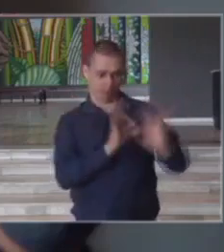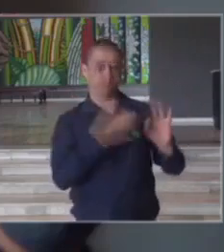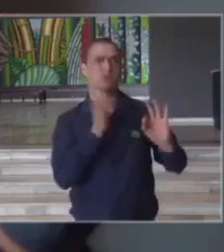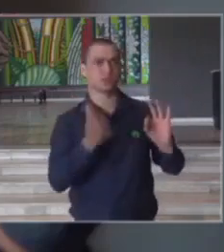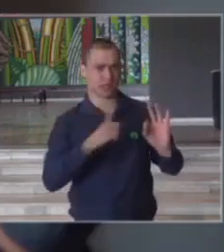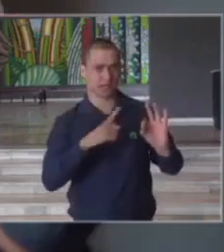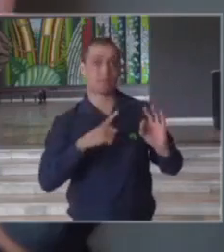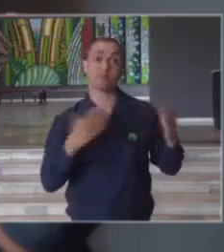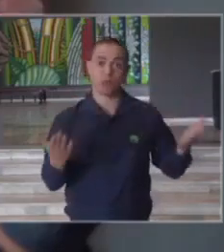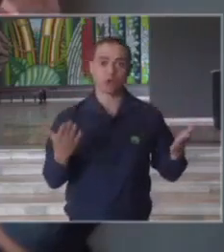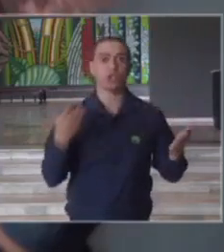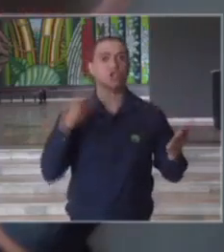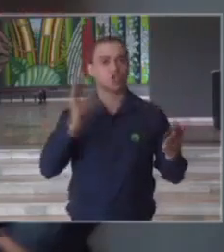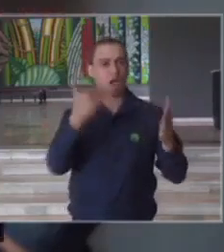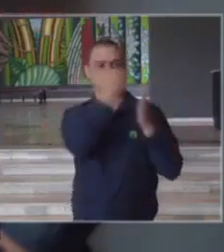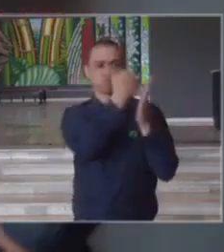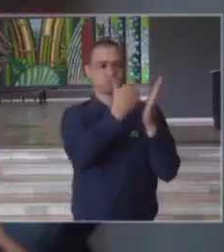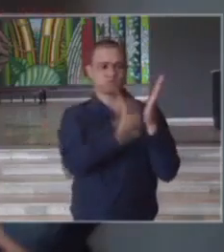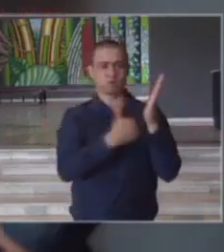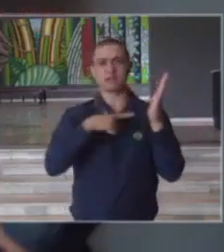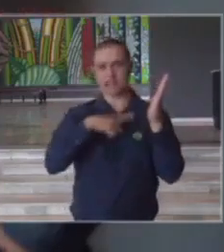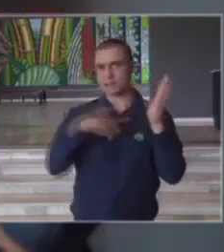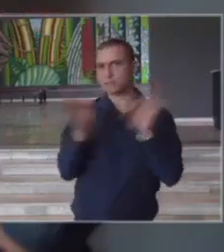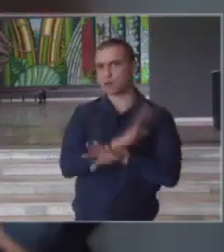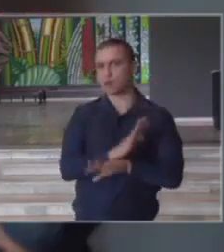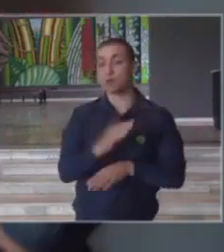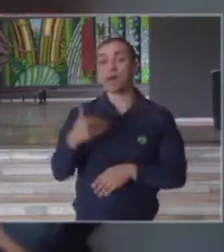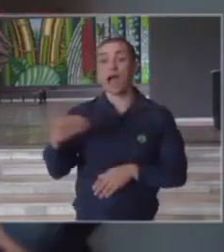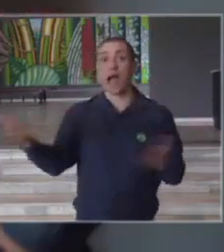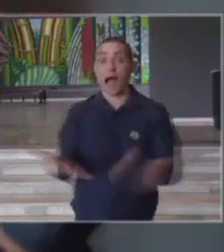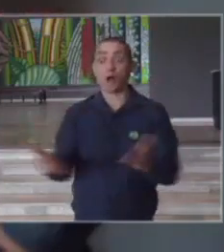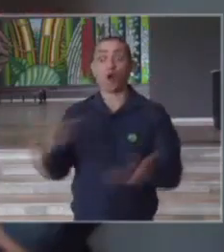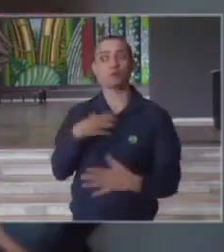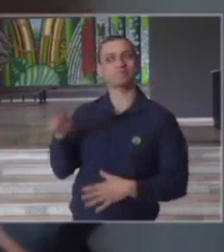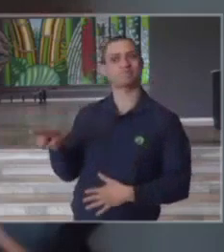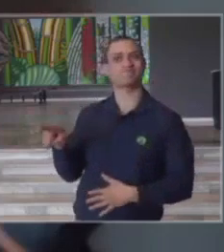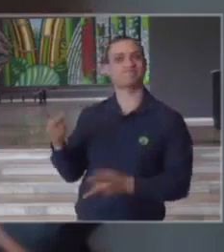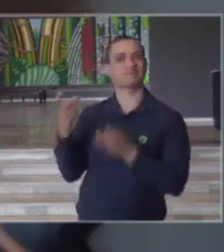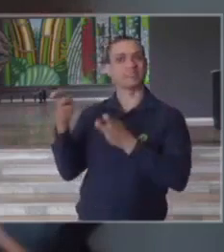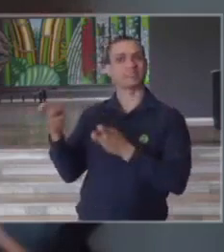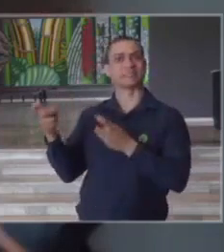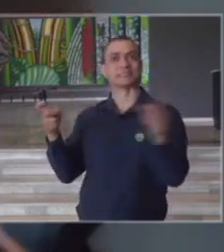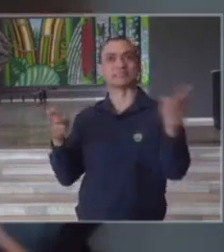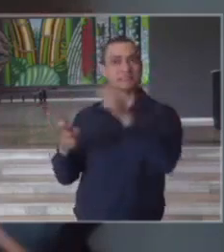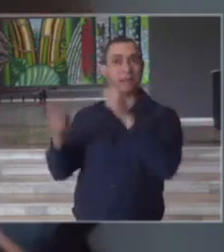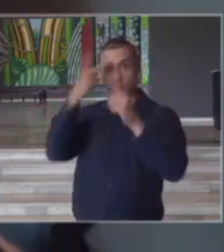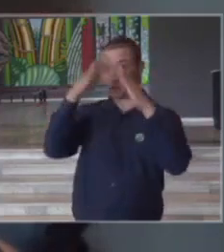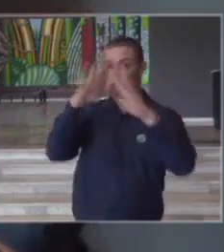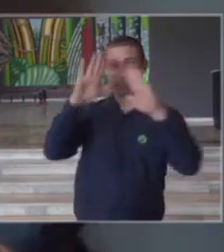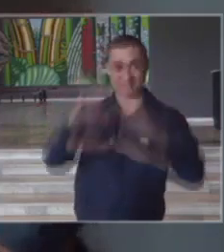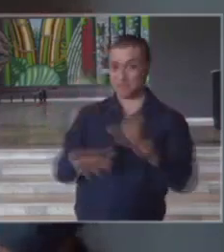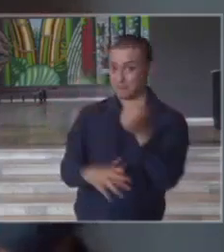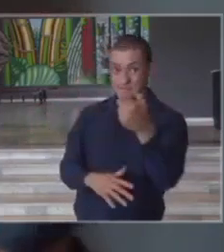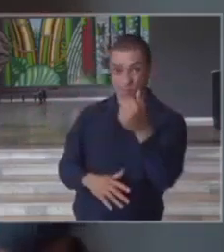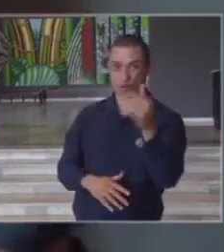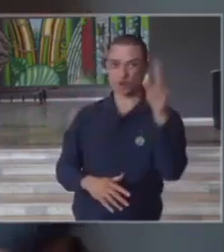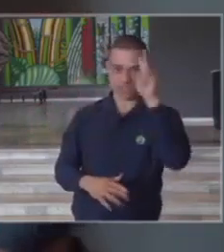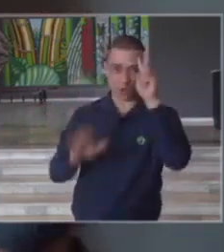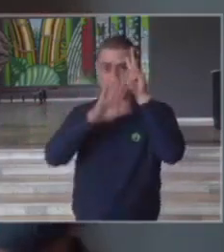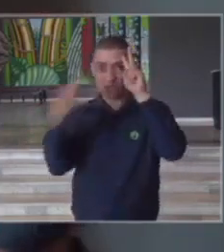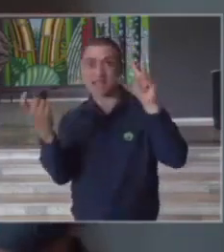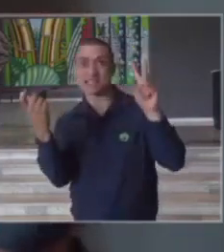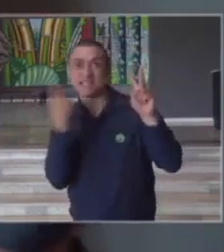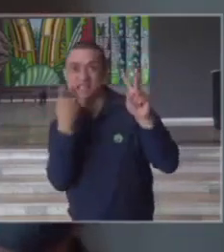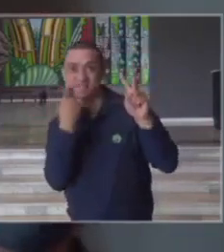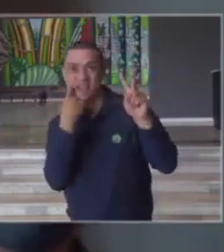então certamente já tem um cronograma traçado com o cenário atual de taxa de isolamento no meio de semana menor do que